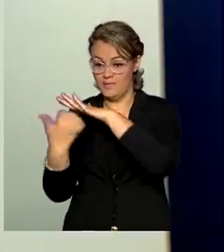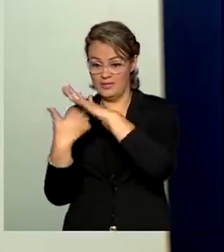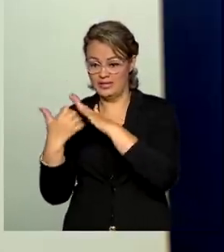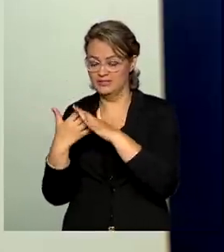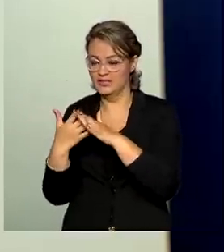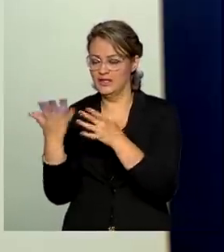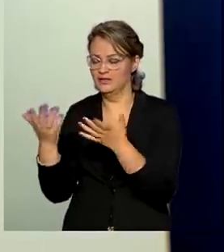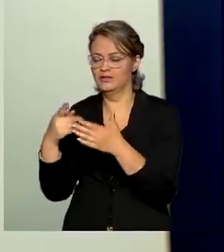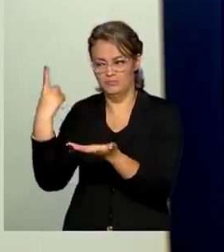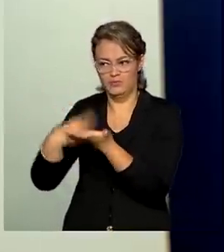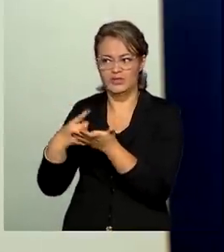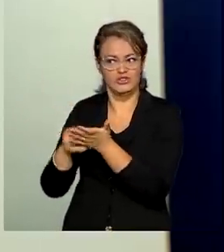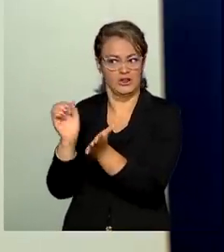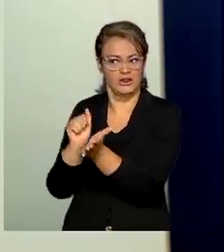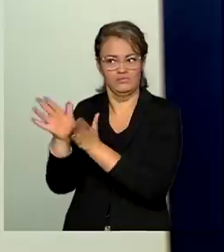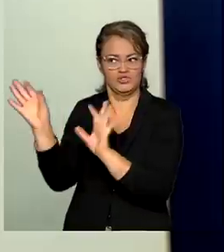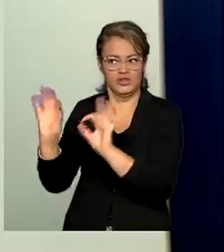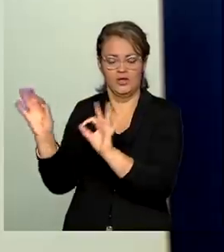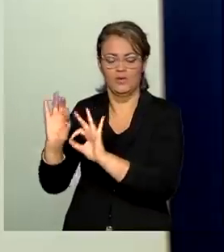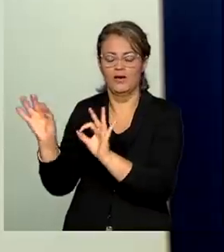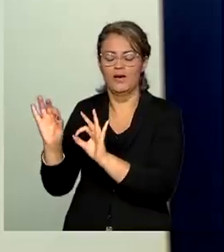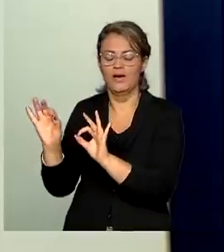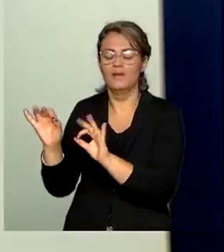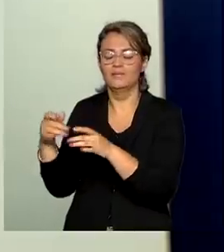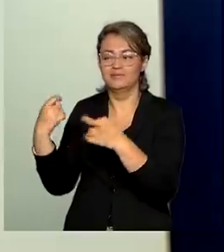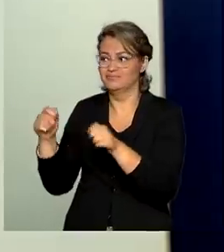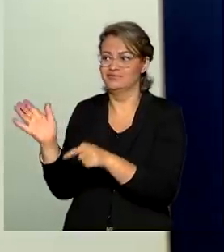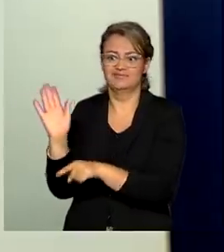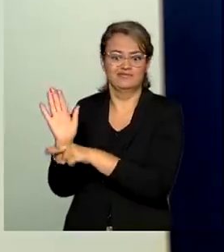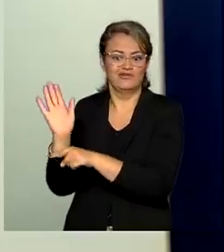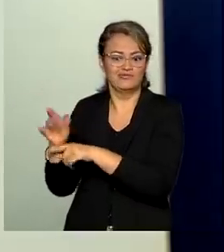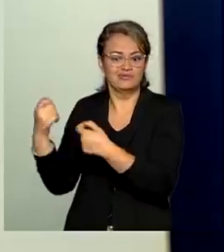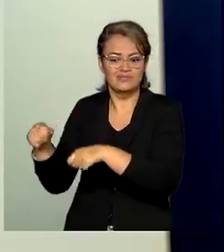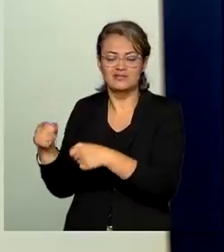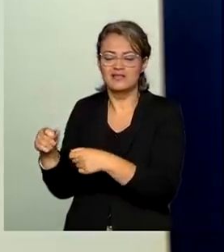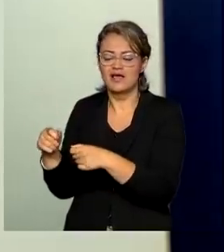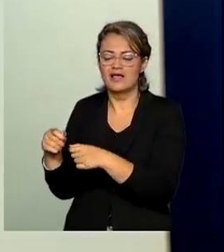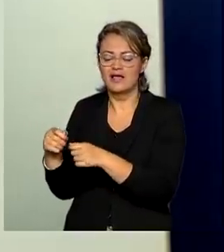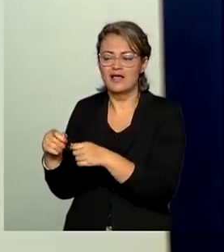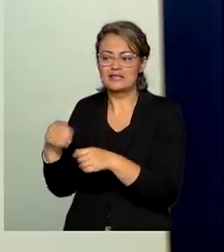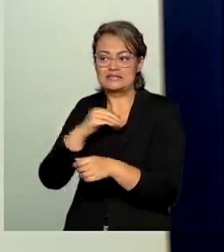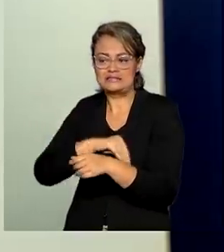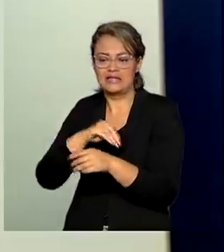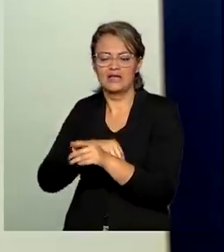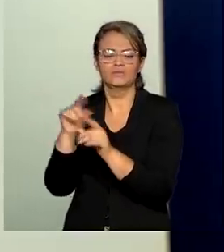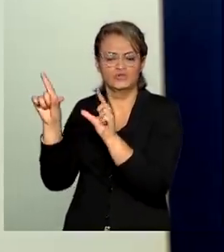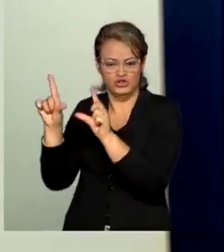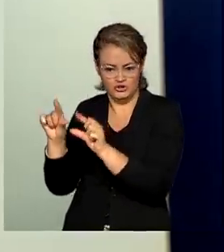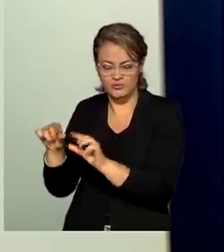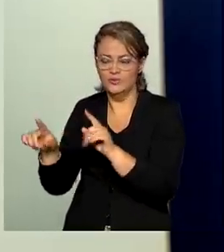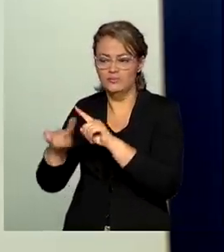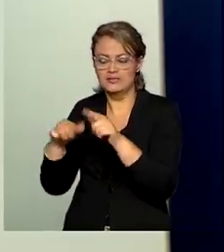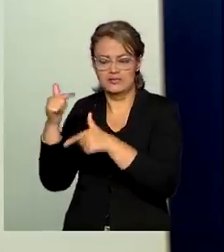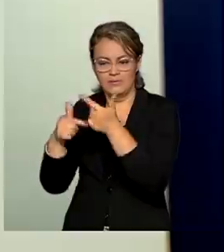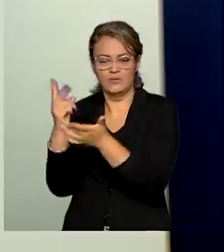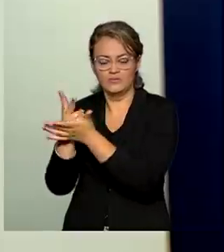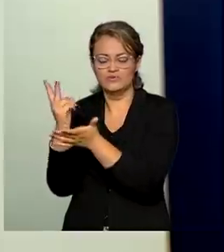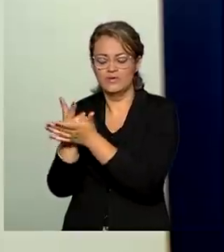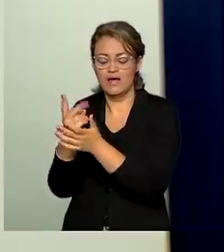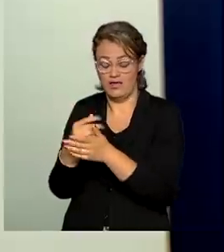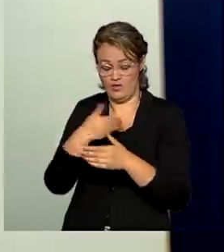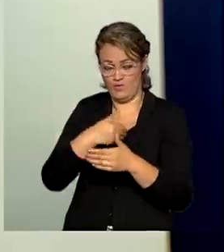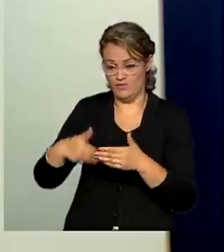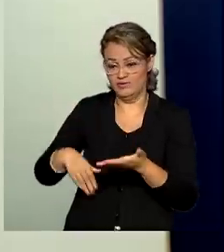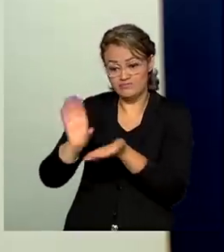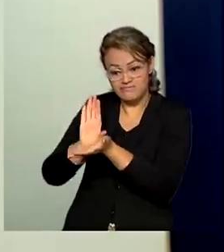a não demitir, mas que podem cortar uma parte do salário dos seus funcionários e recebem um financiamento